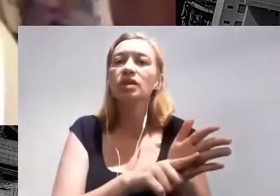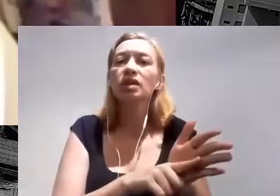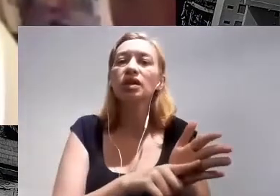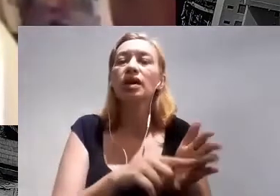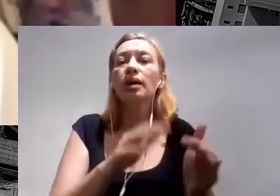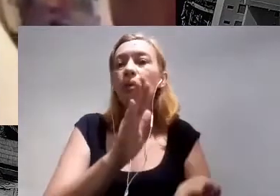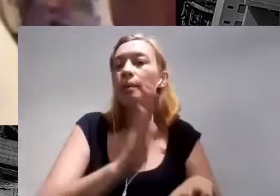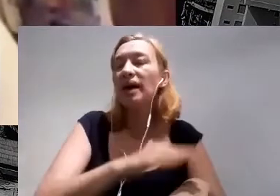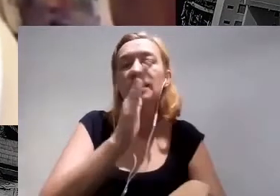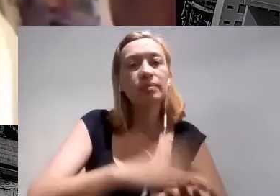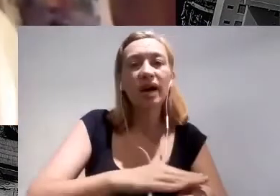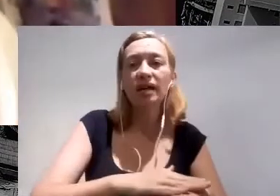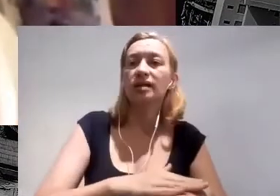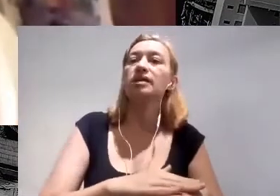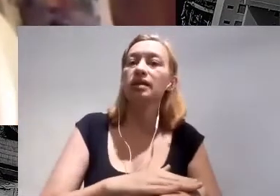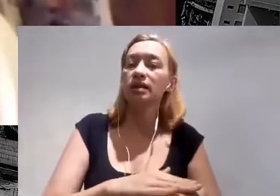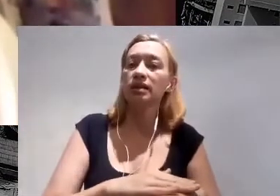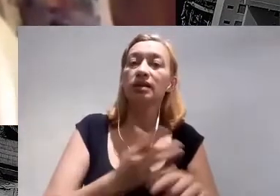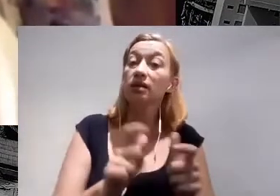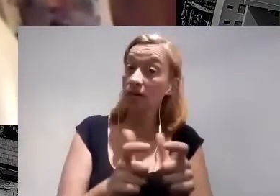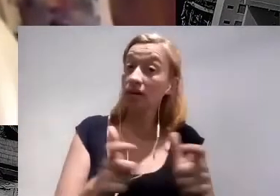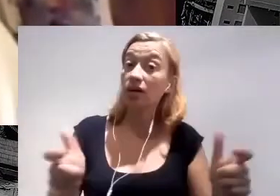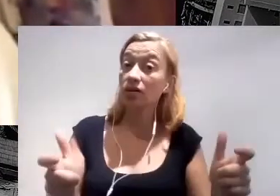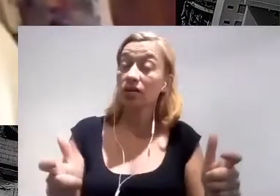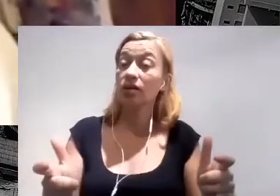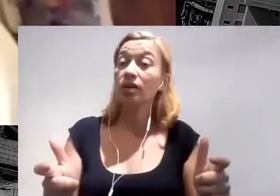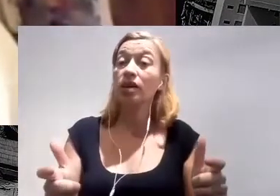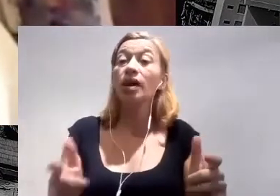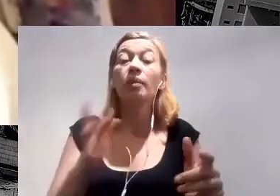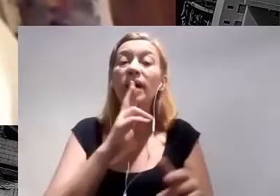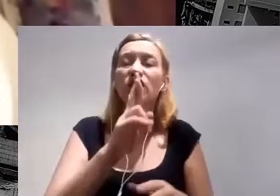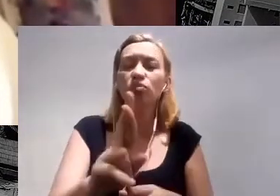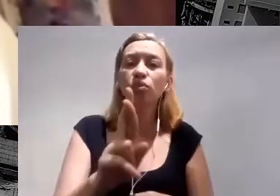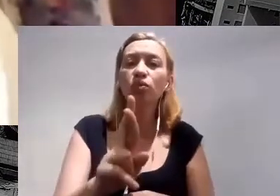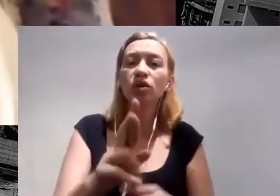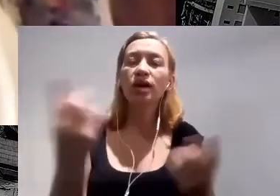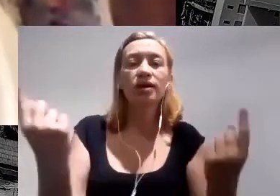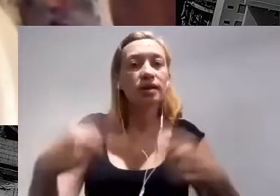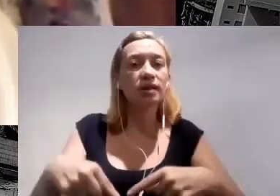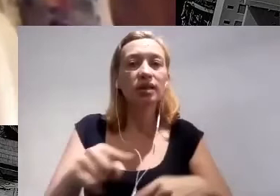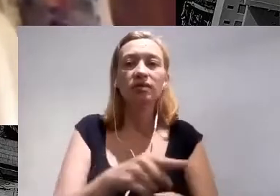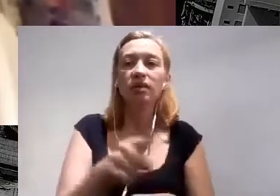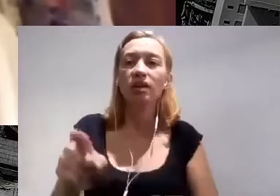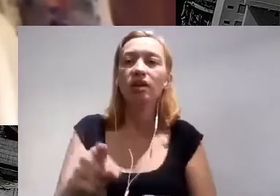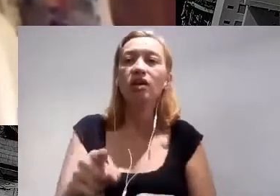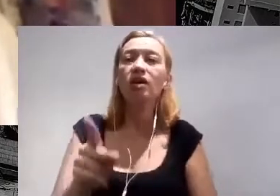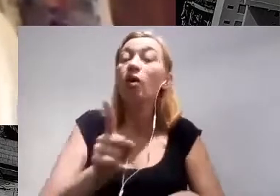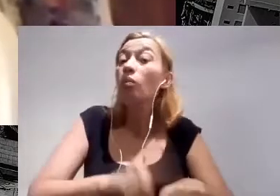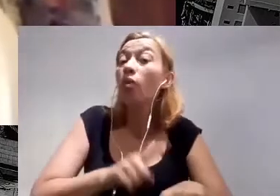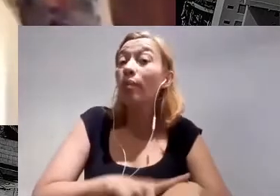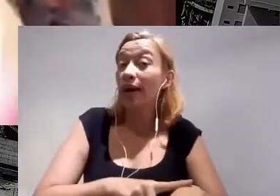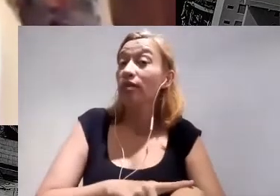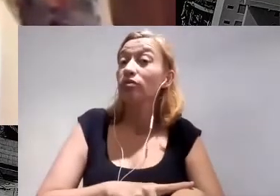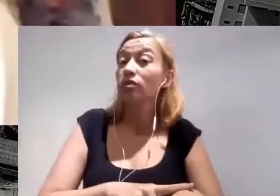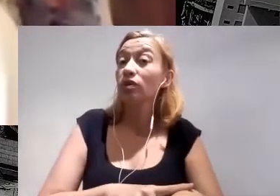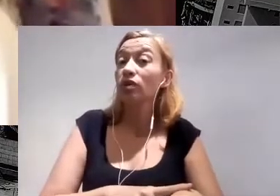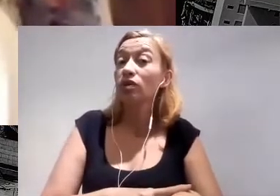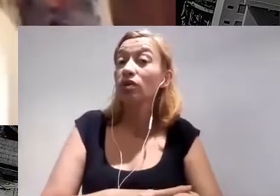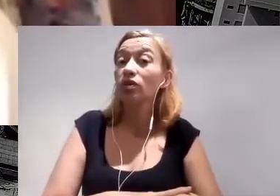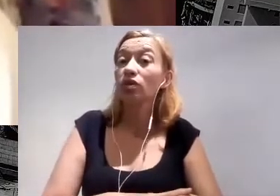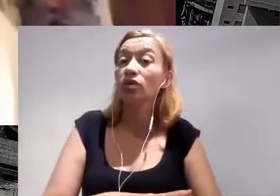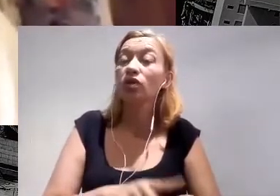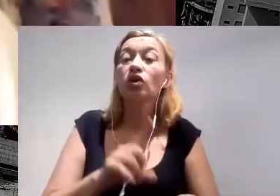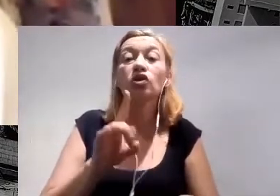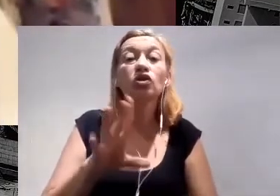cada vez mais intensos. Então, para responder a esses desafios, até o momento, pelo menos, só encontrei uma